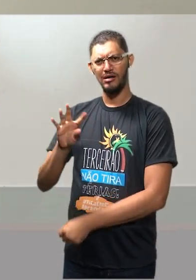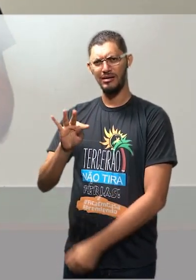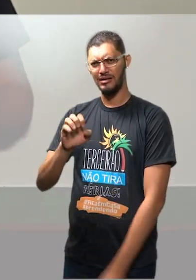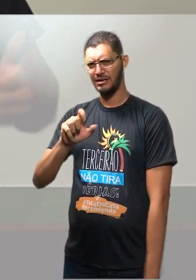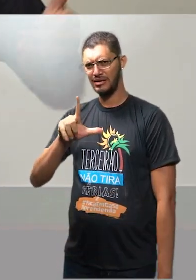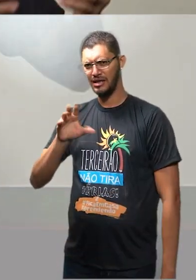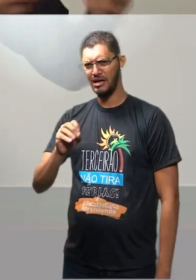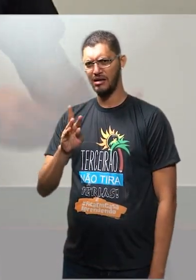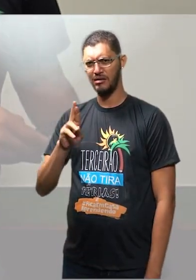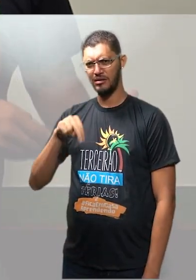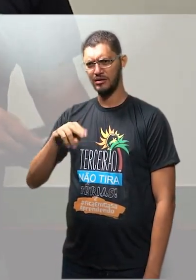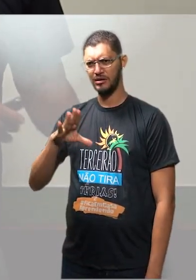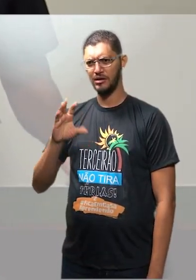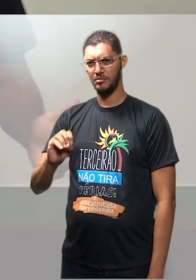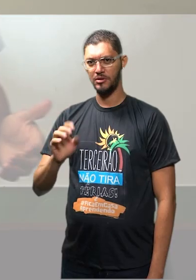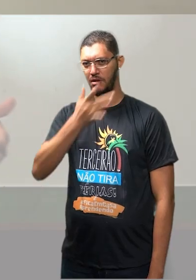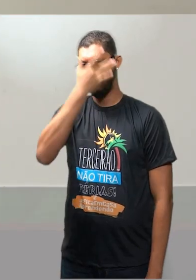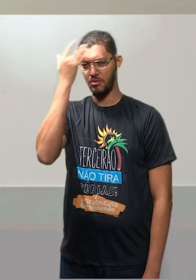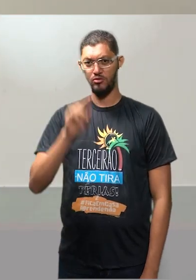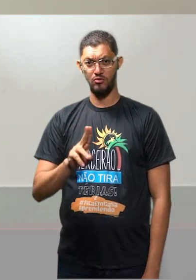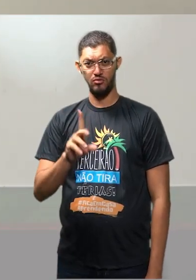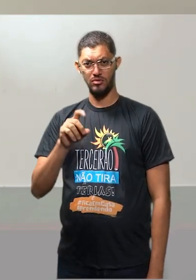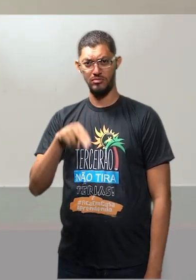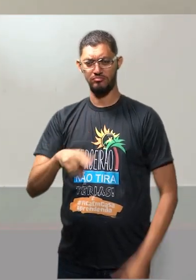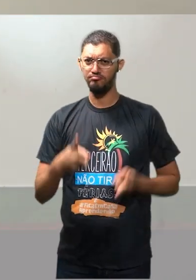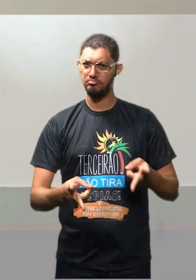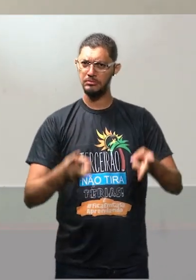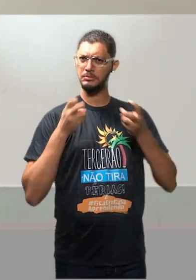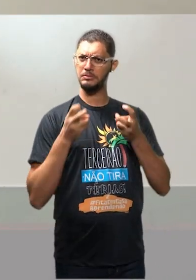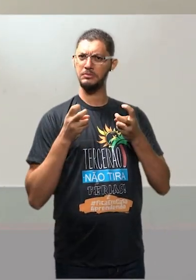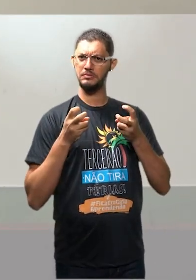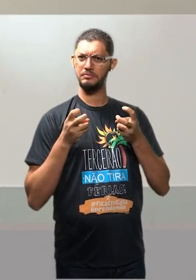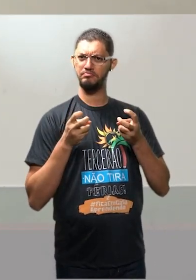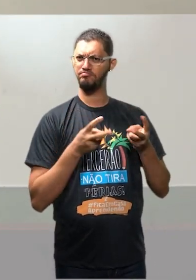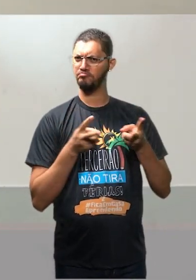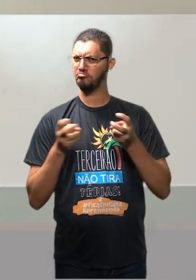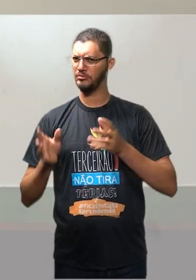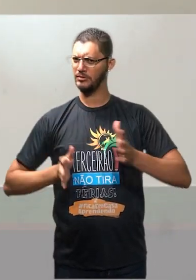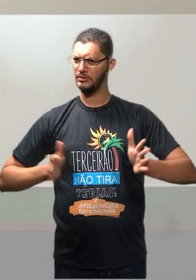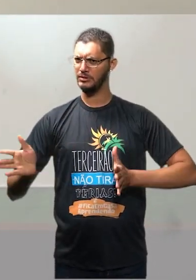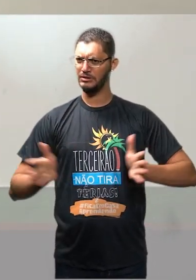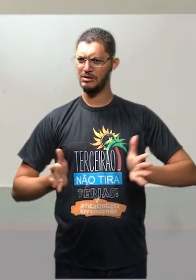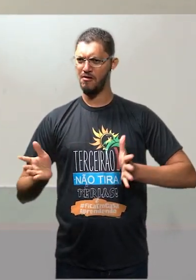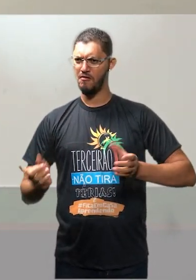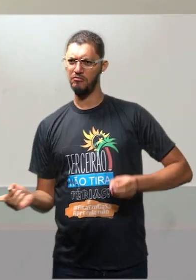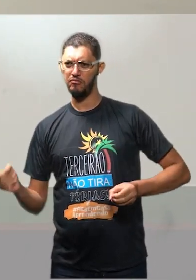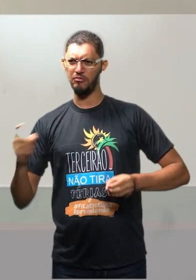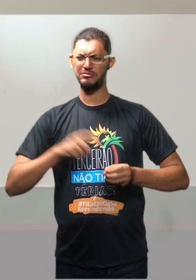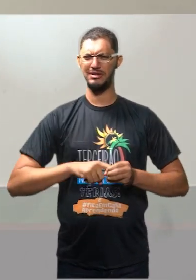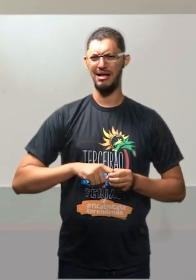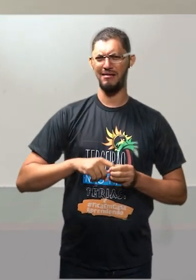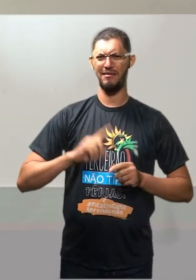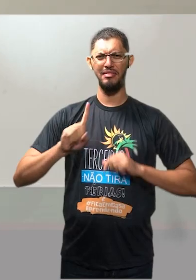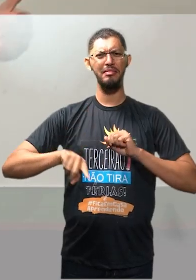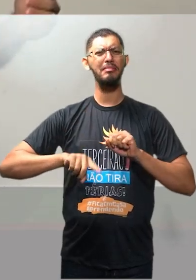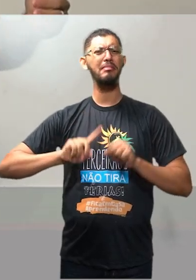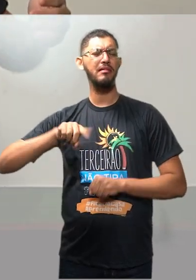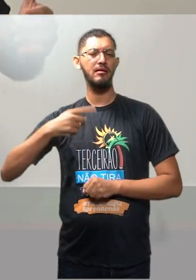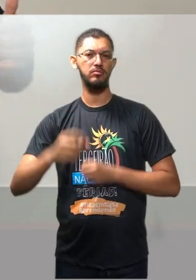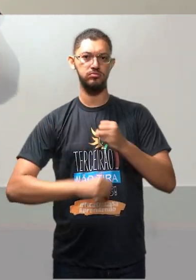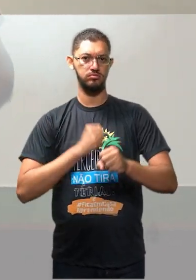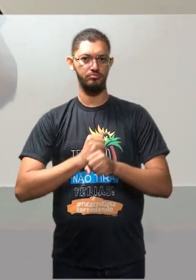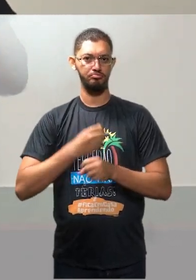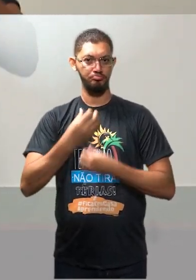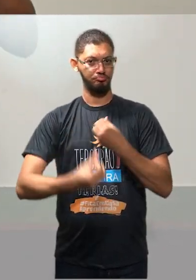quando os civis da UDN perceberam que o regime não voltaria um ano e meio, veio a